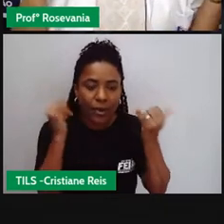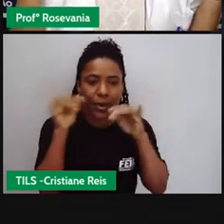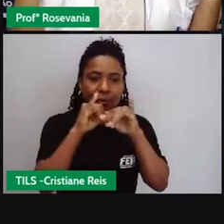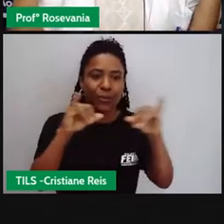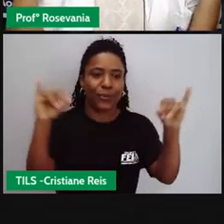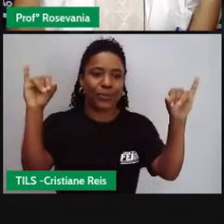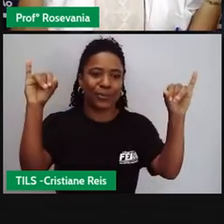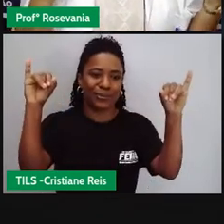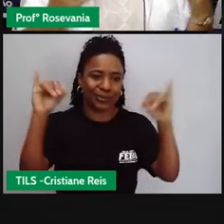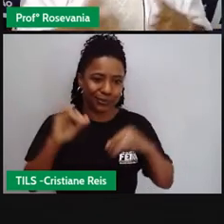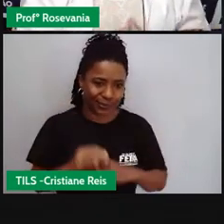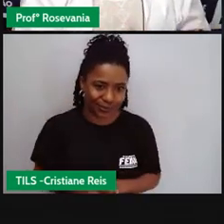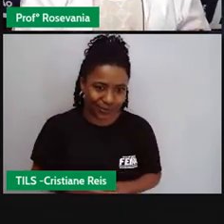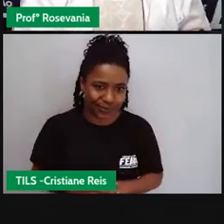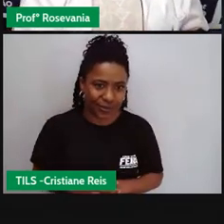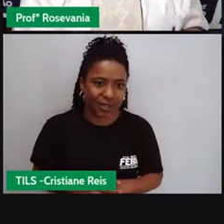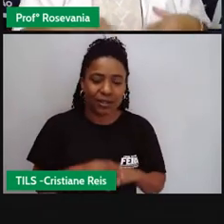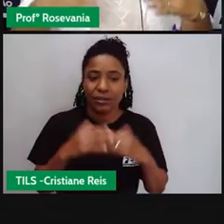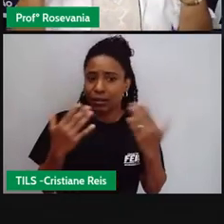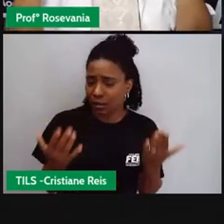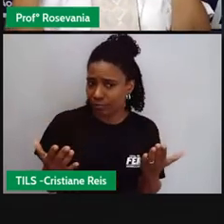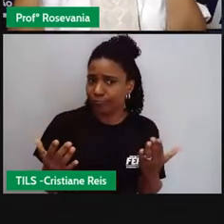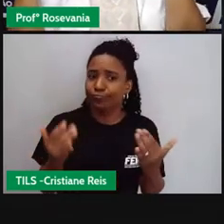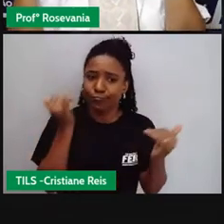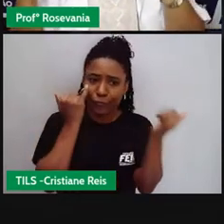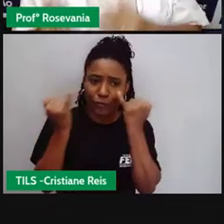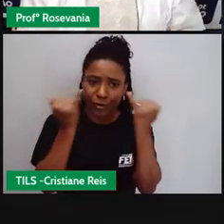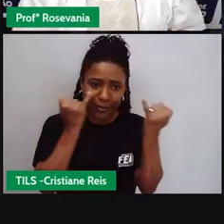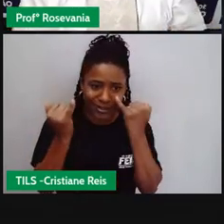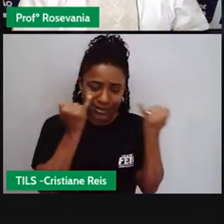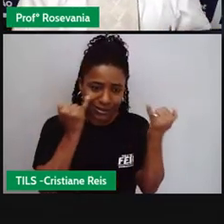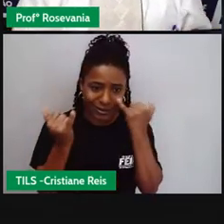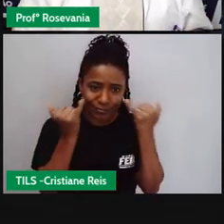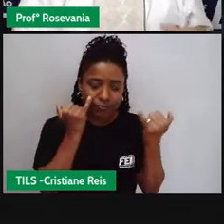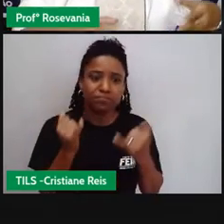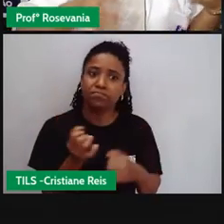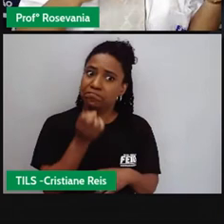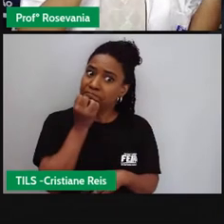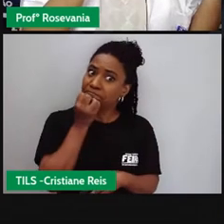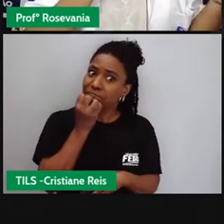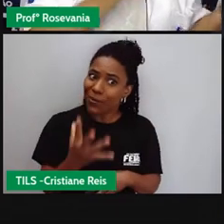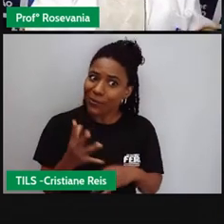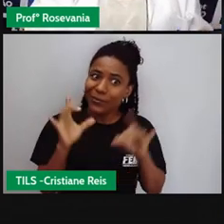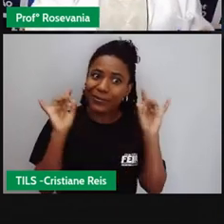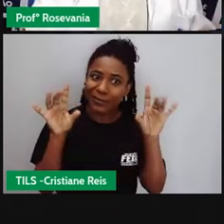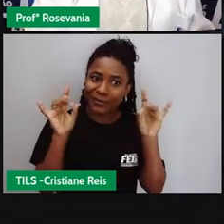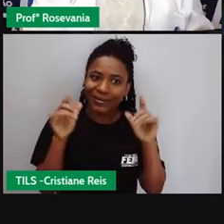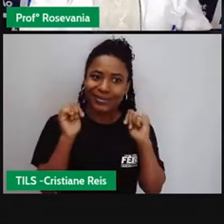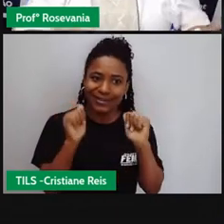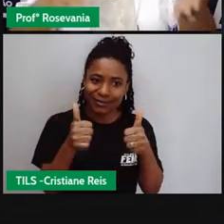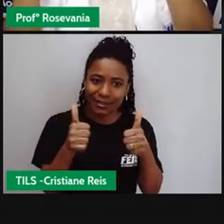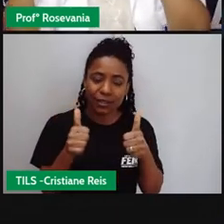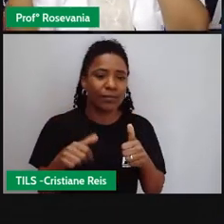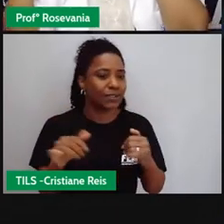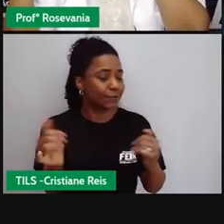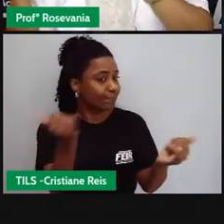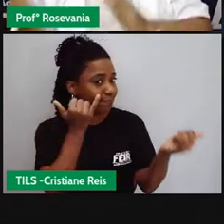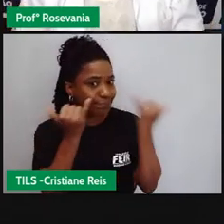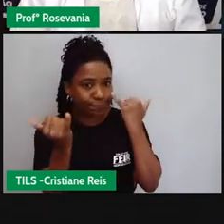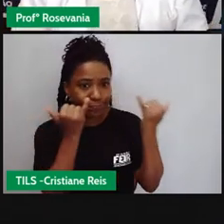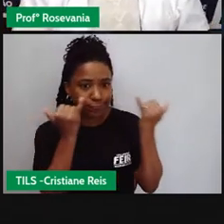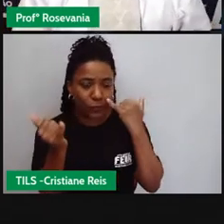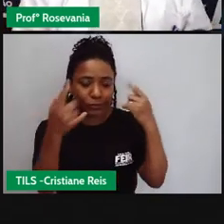desde informações ótimas até informações horríveis de informações pacíficas até informações